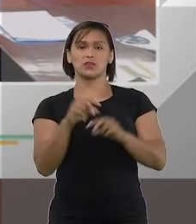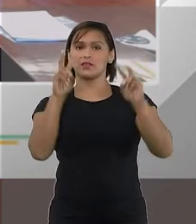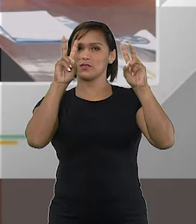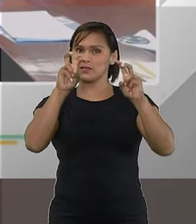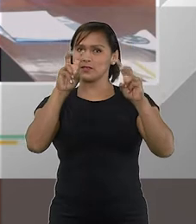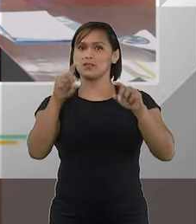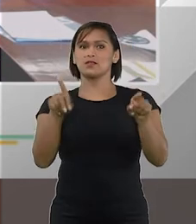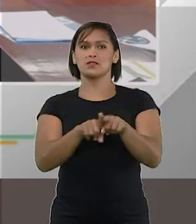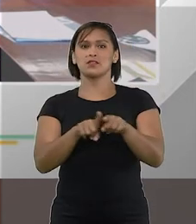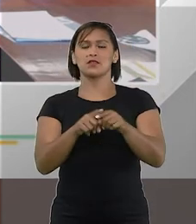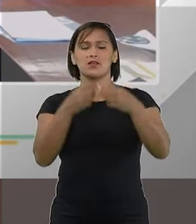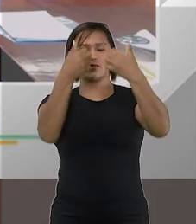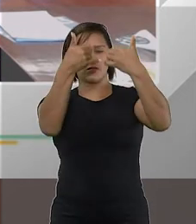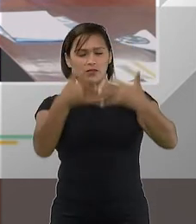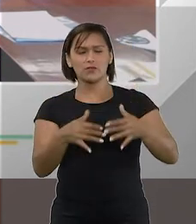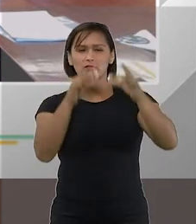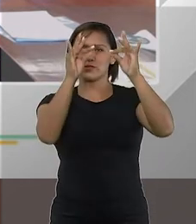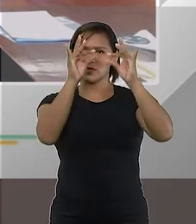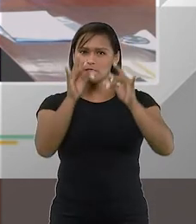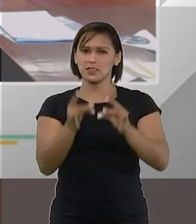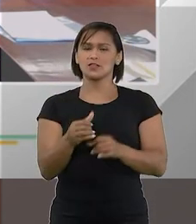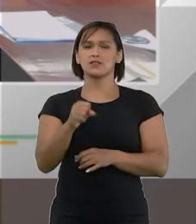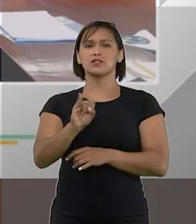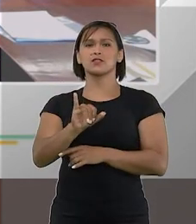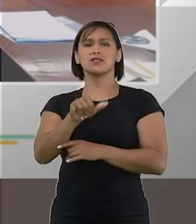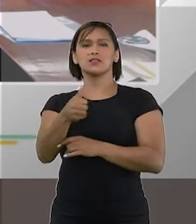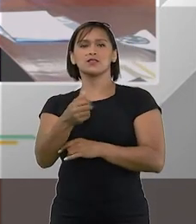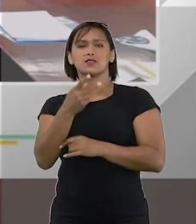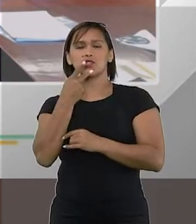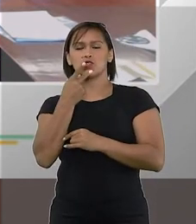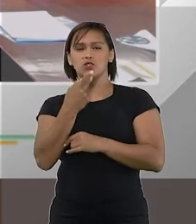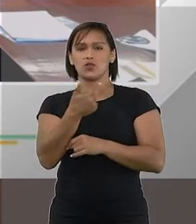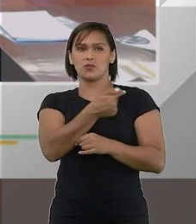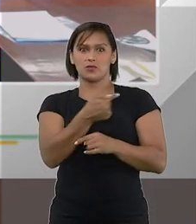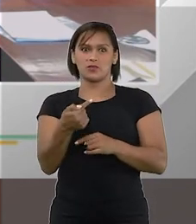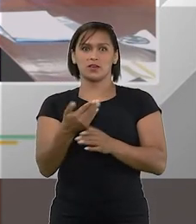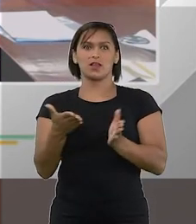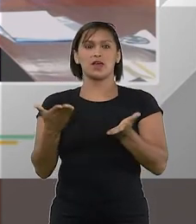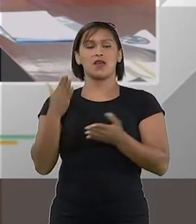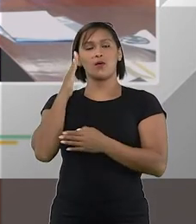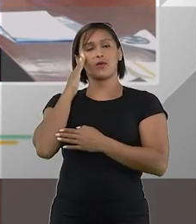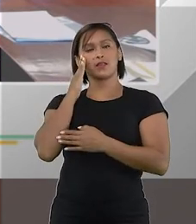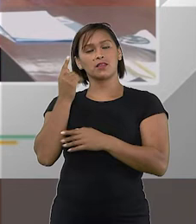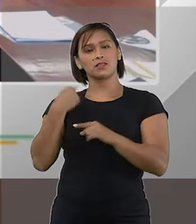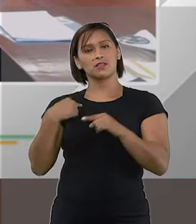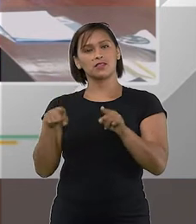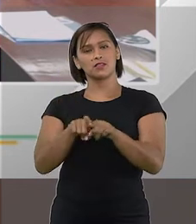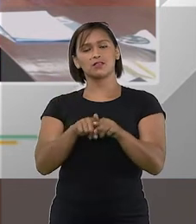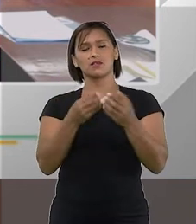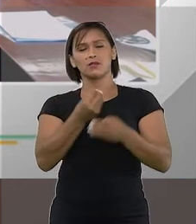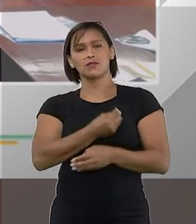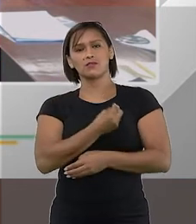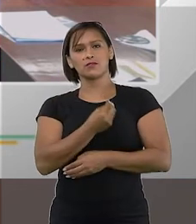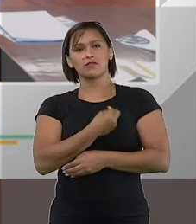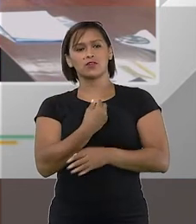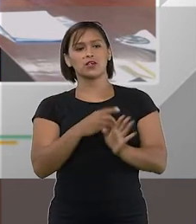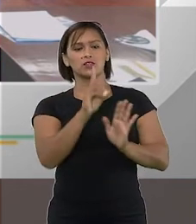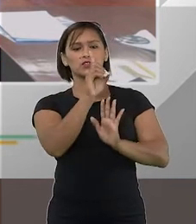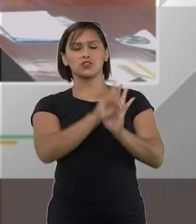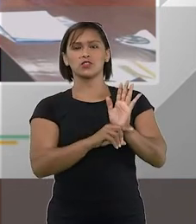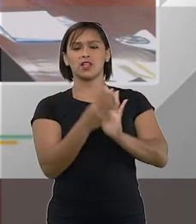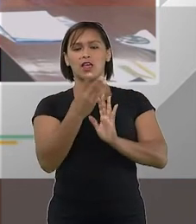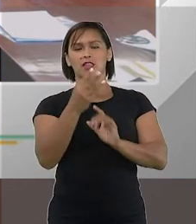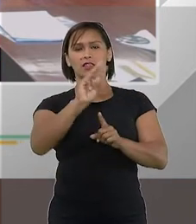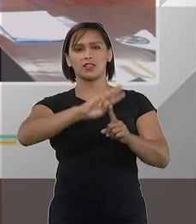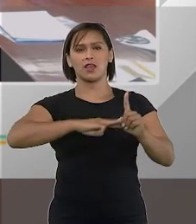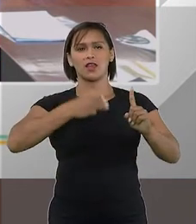tema que foi extremamente sensível aqui no Superior Tribunal de Justiça e eu entendia que estamos vivendo direitos de